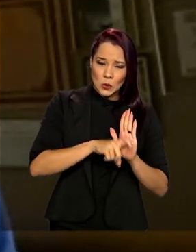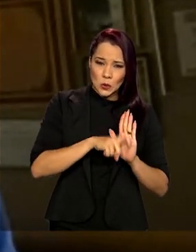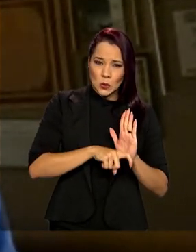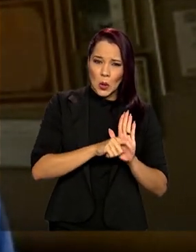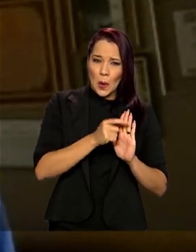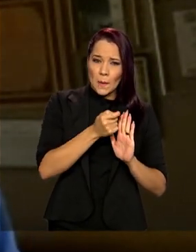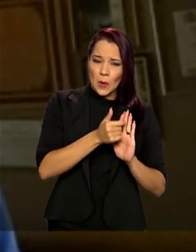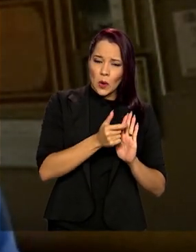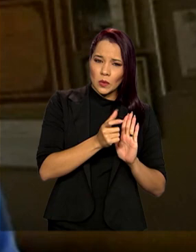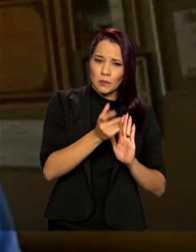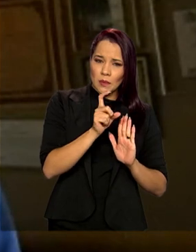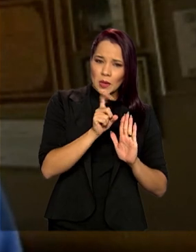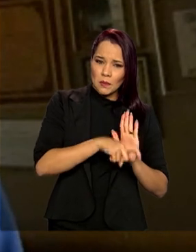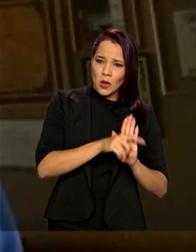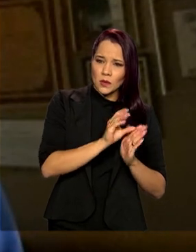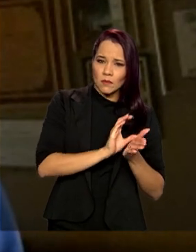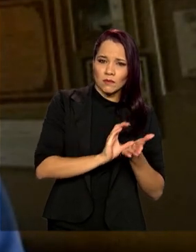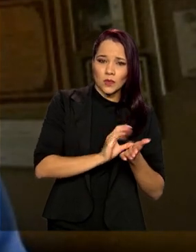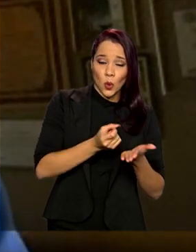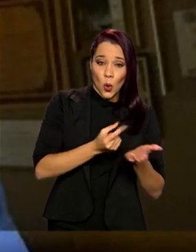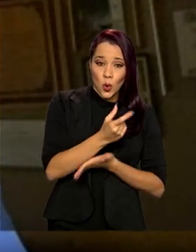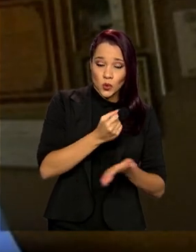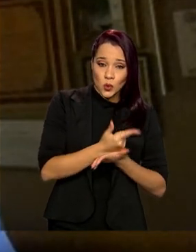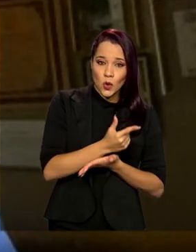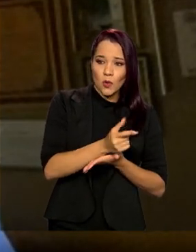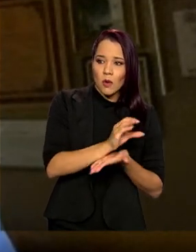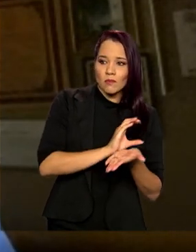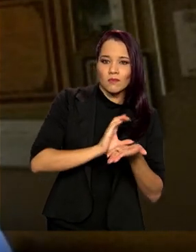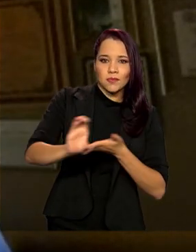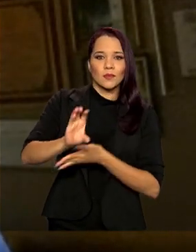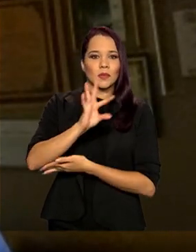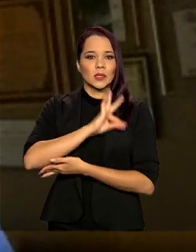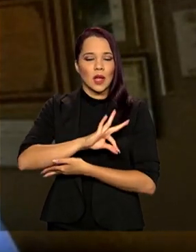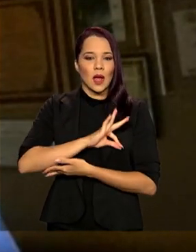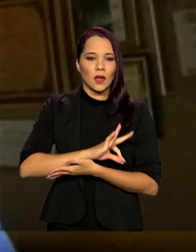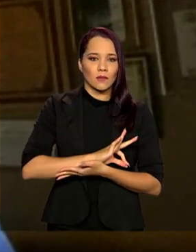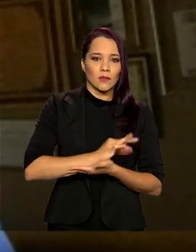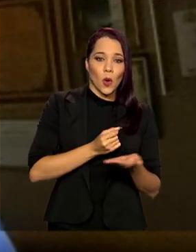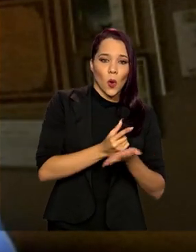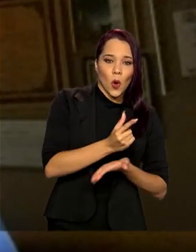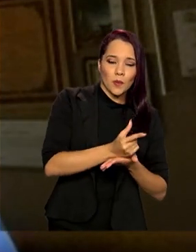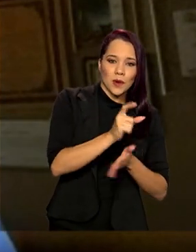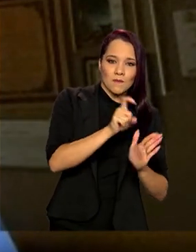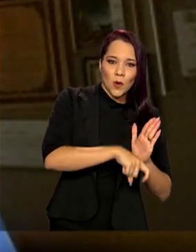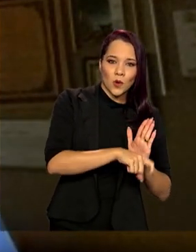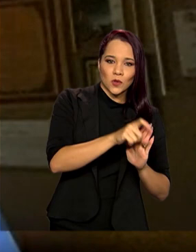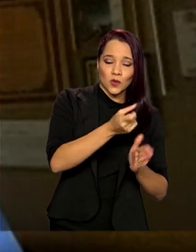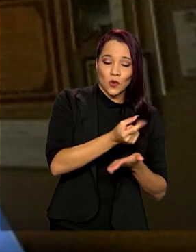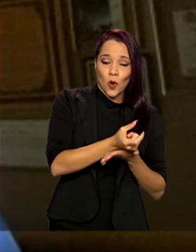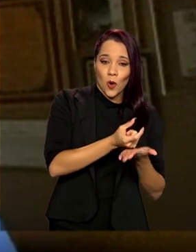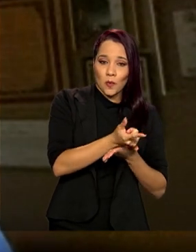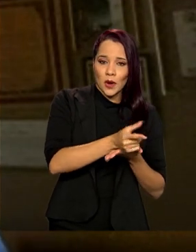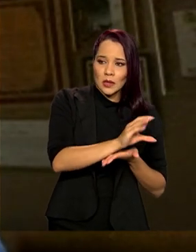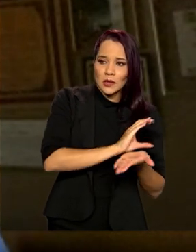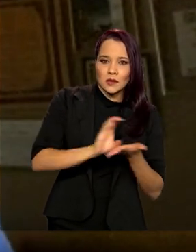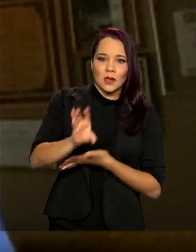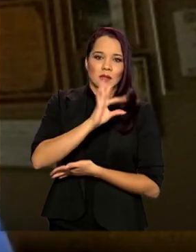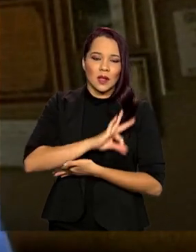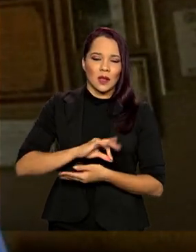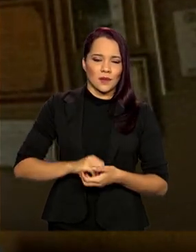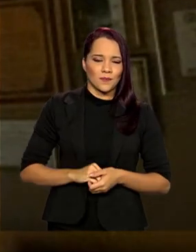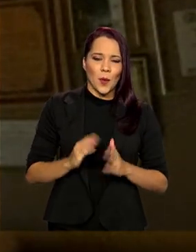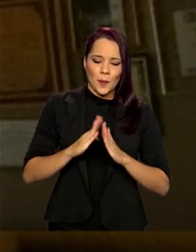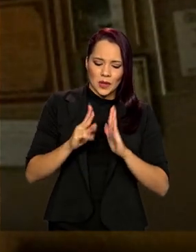pouco a pouco do consumo para a renda. Então, é isso. O patrimônio eu não falo, porque mesmo que você